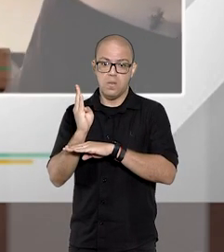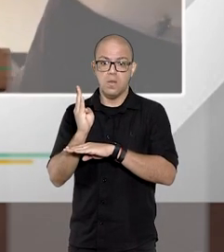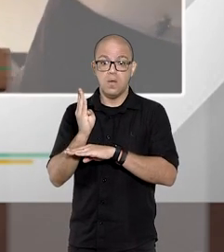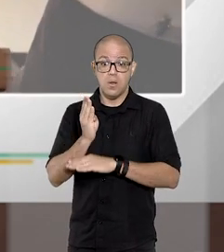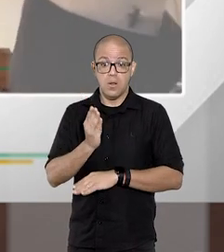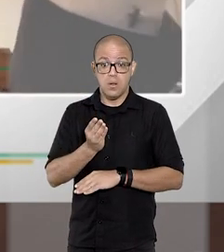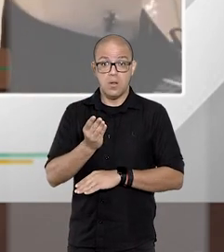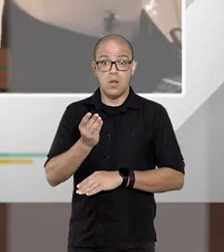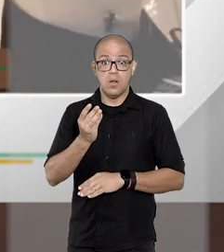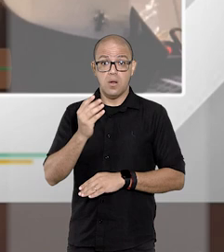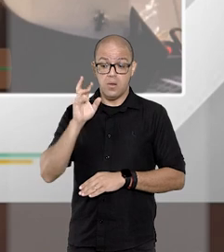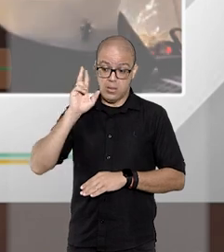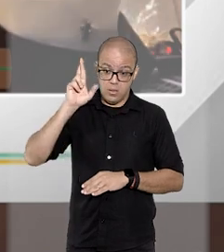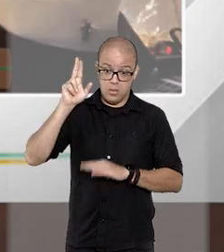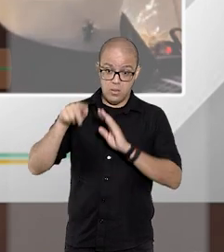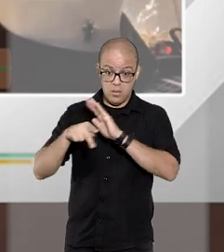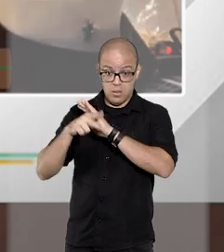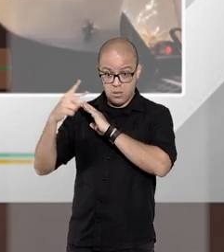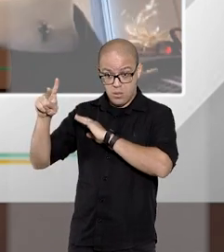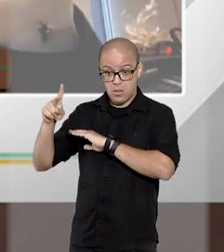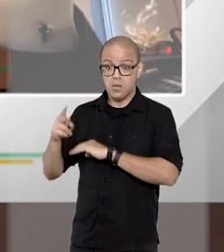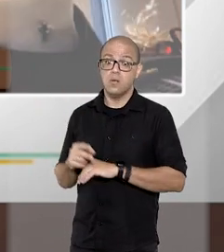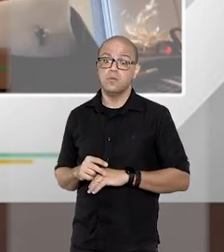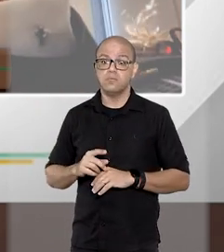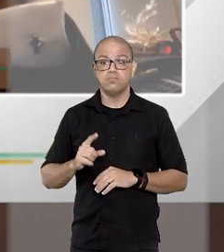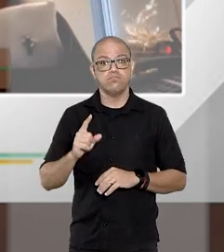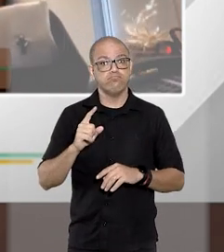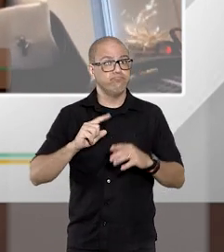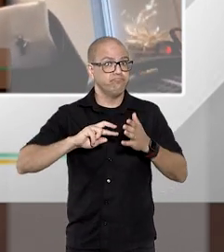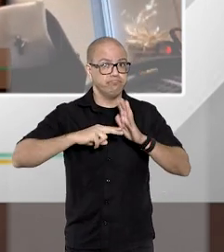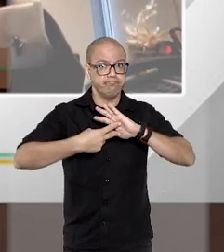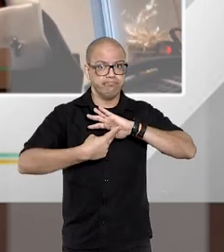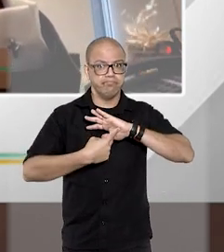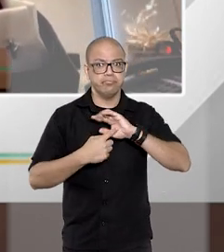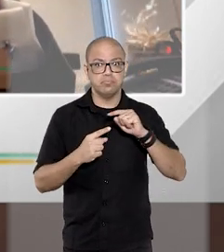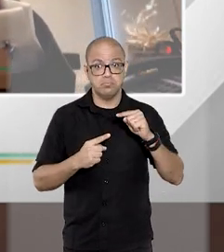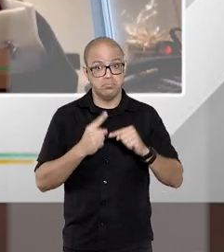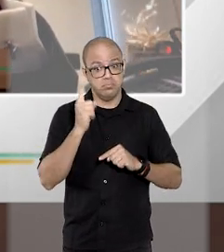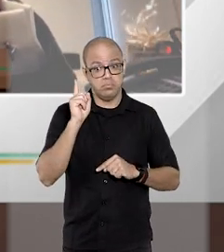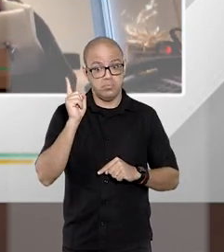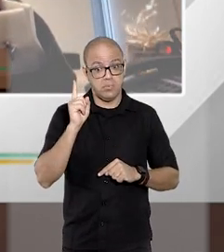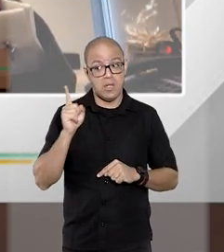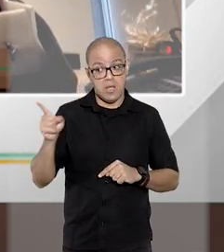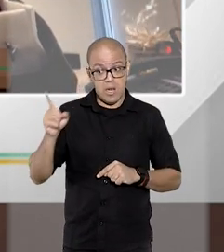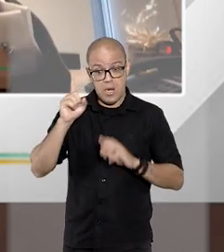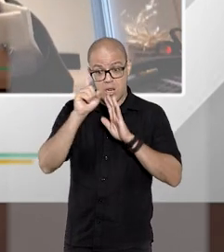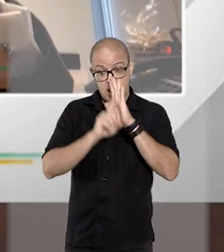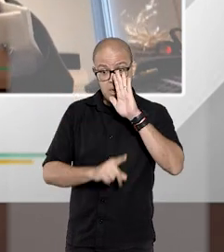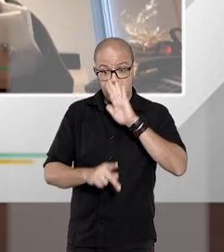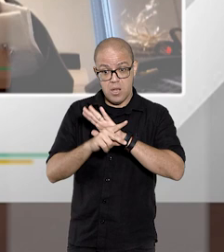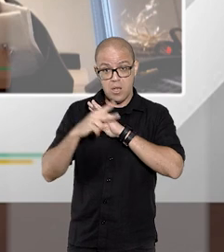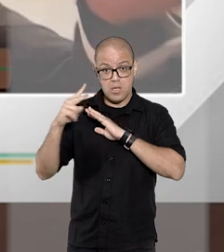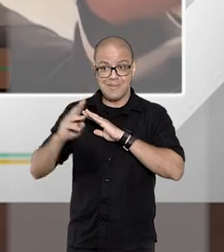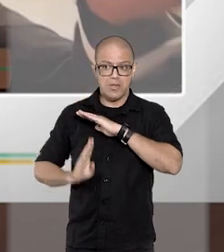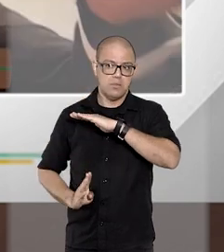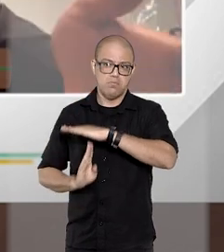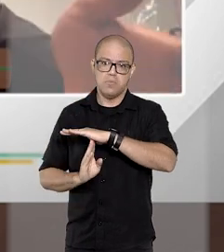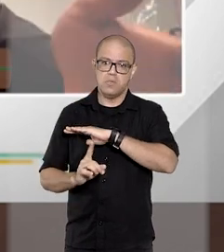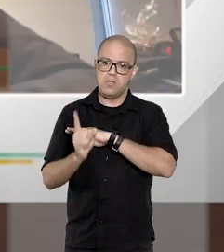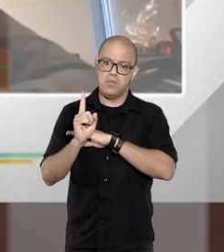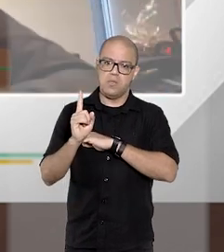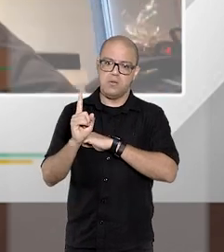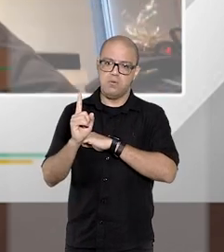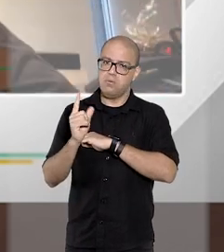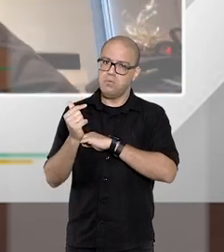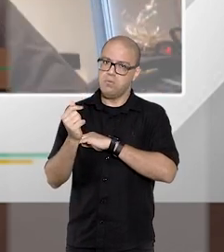princípio o valor de alçada do ingresso não significa dizer que a parte que tem direito a receber ela está limitada